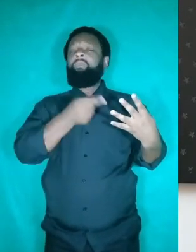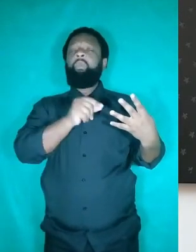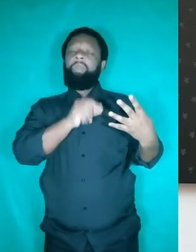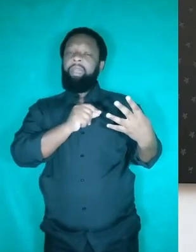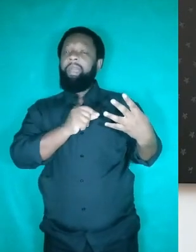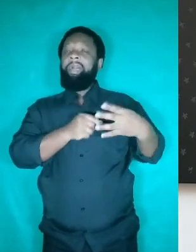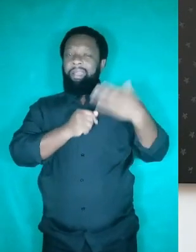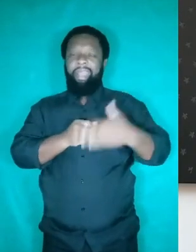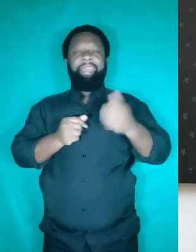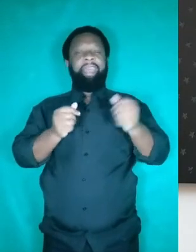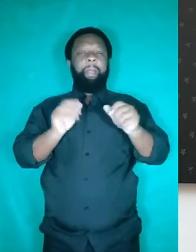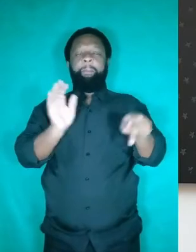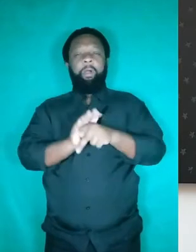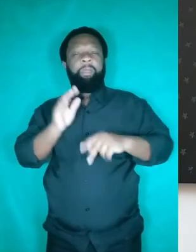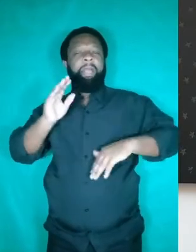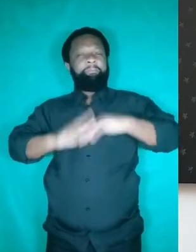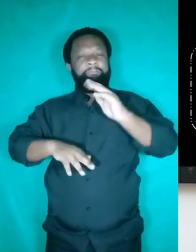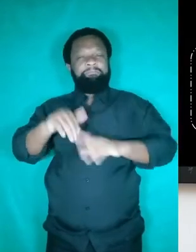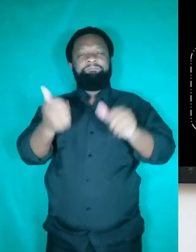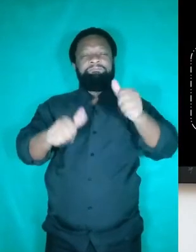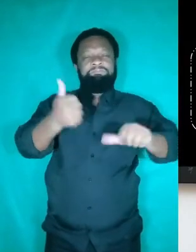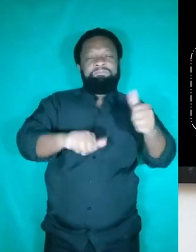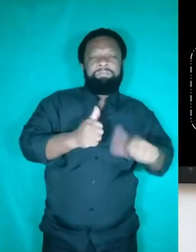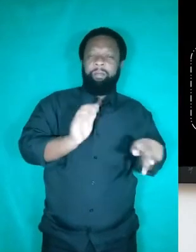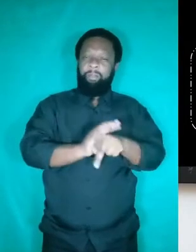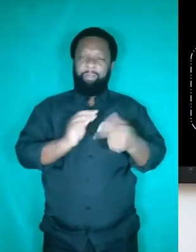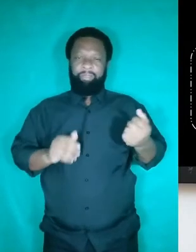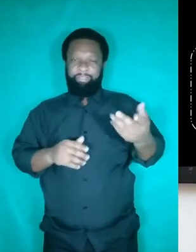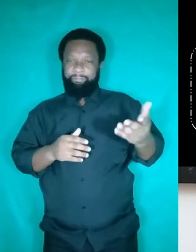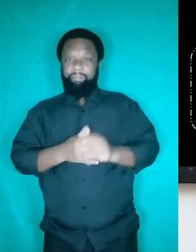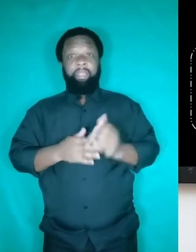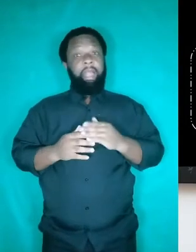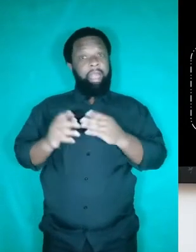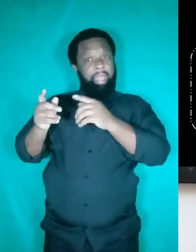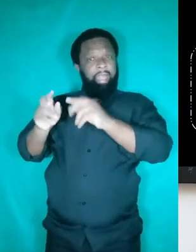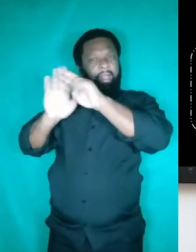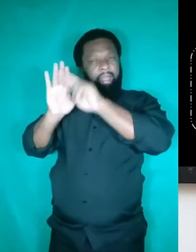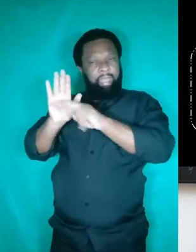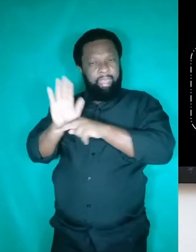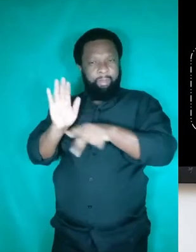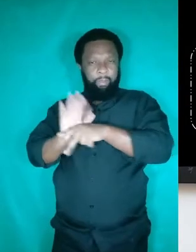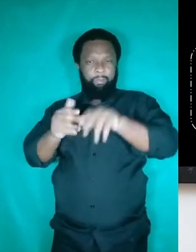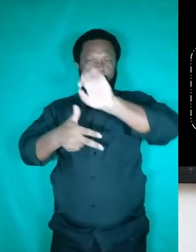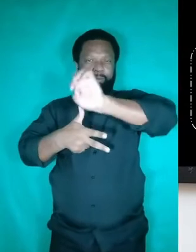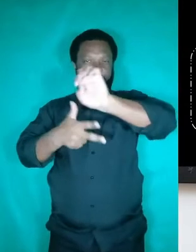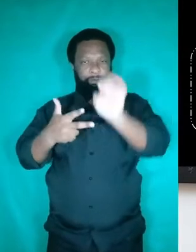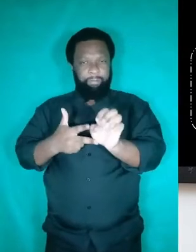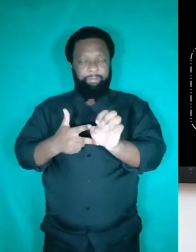avaliação dessa competência. Segundo a matriz de referência do Enem, a competência 4